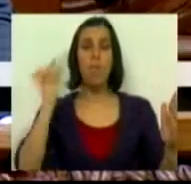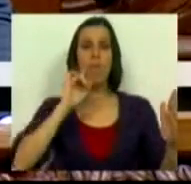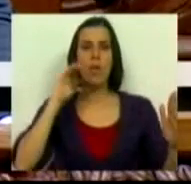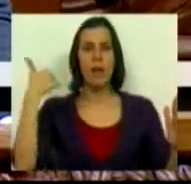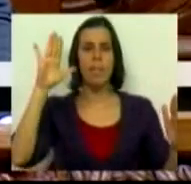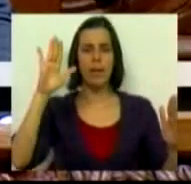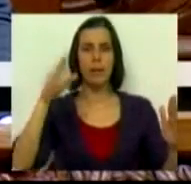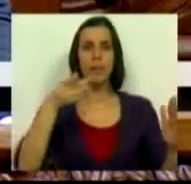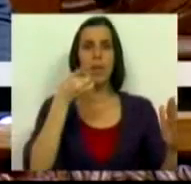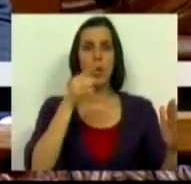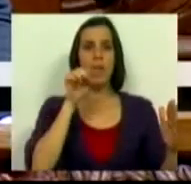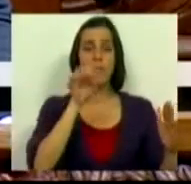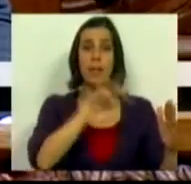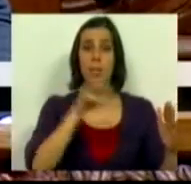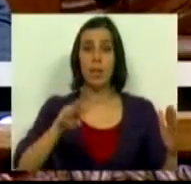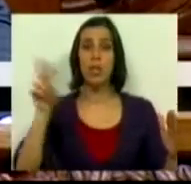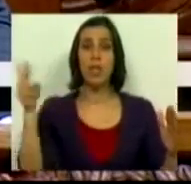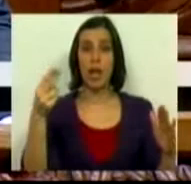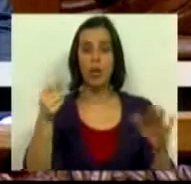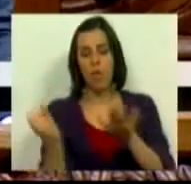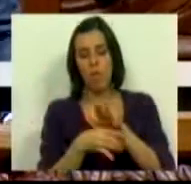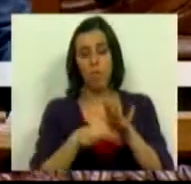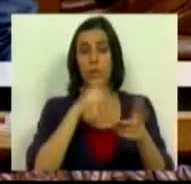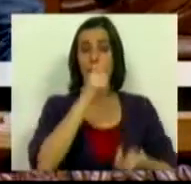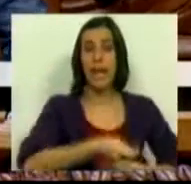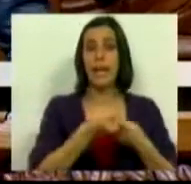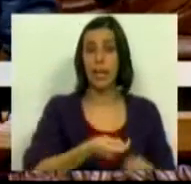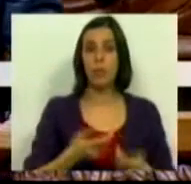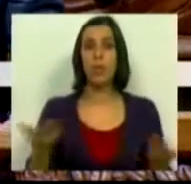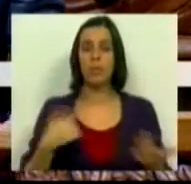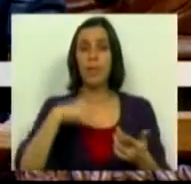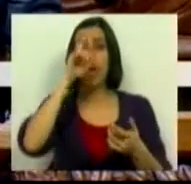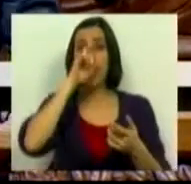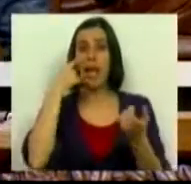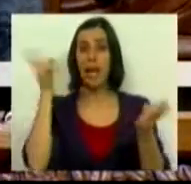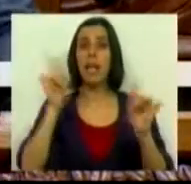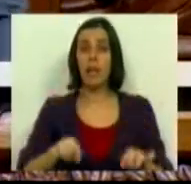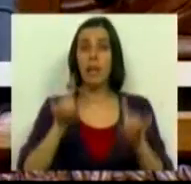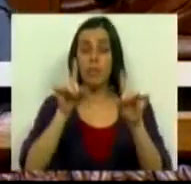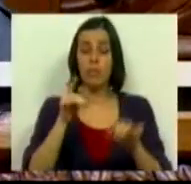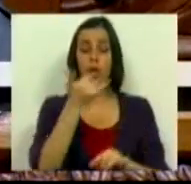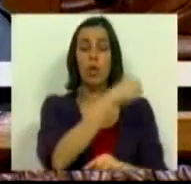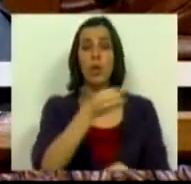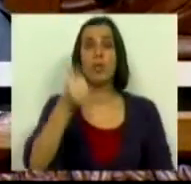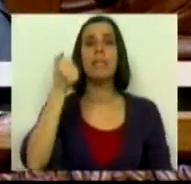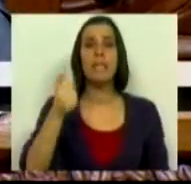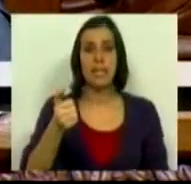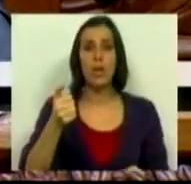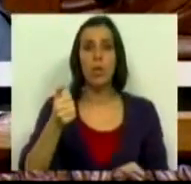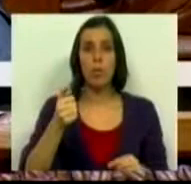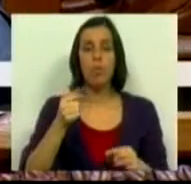verba superior a 9 mil milhões de euros de fundos agrícolas. Relembro ainda que em 2005,